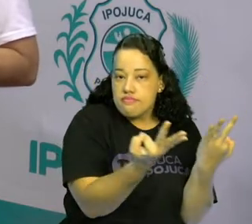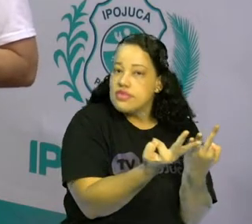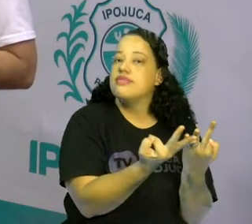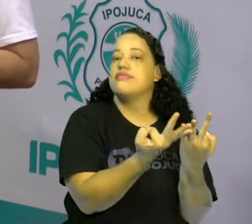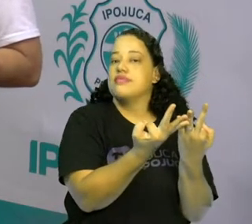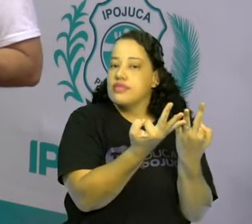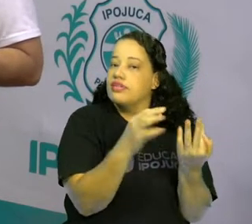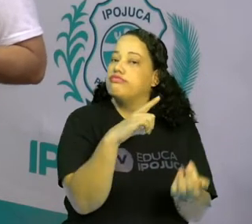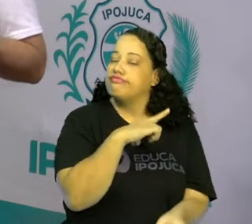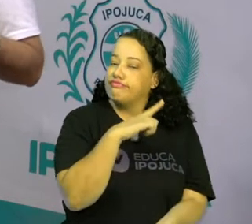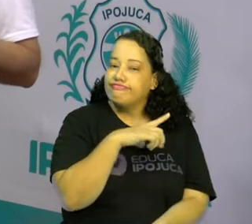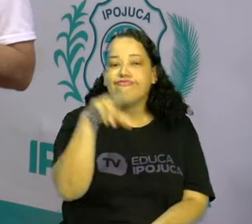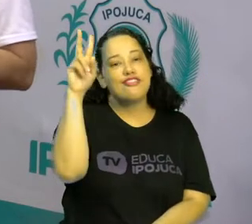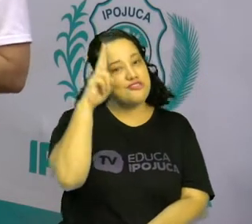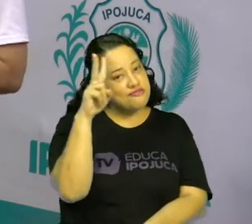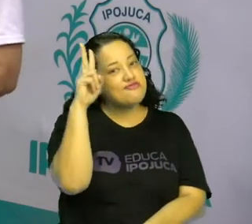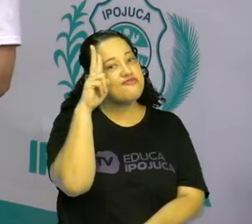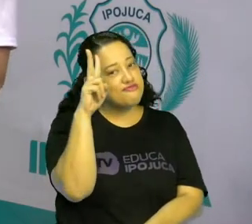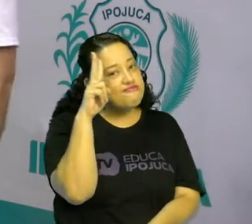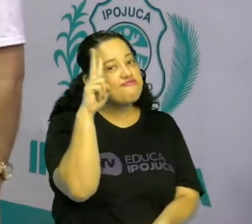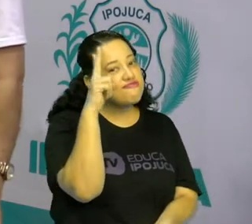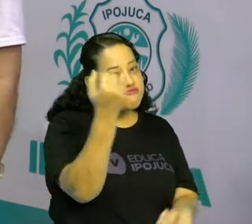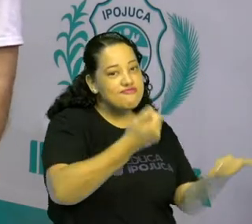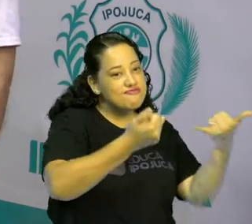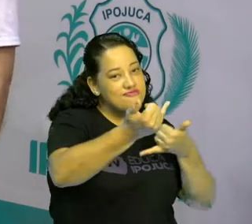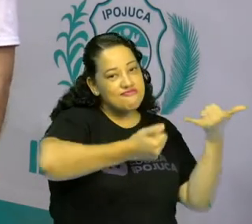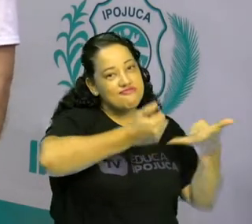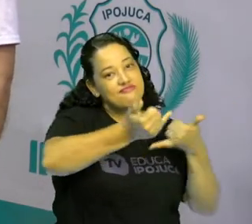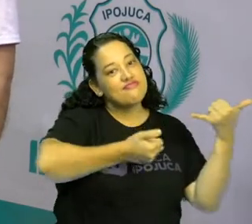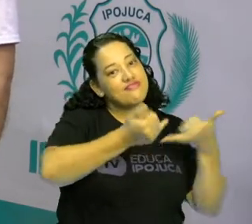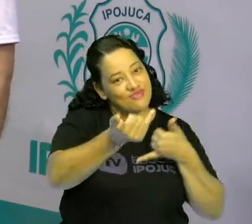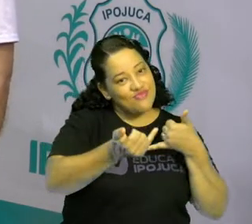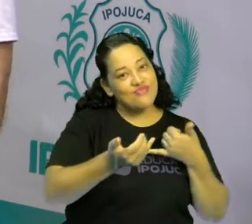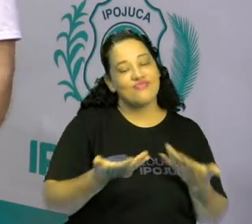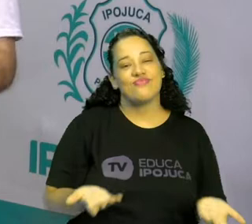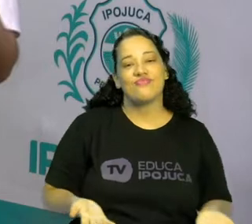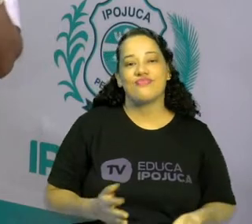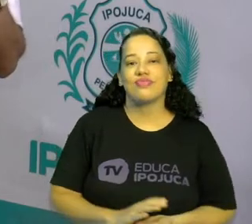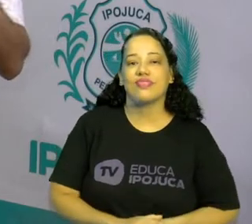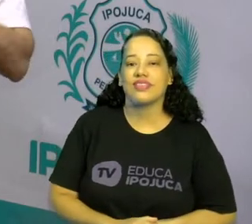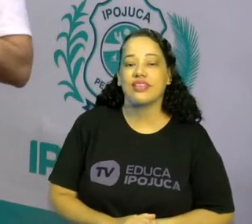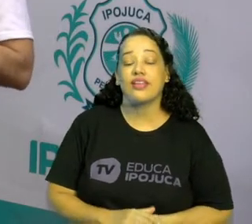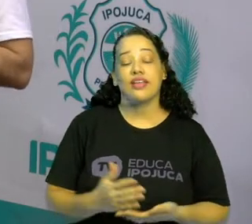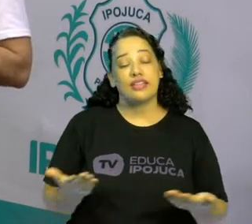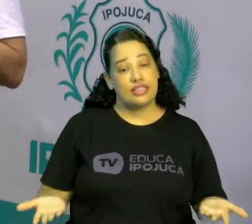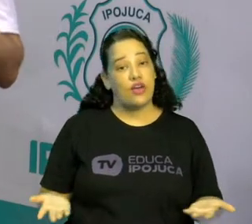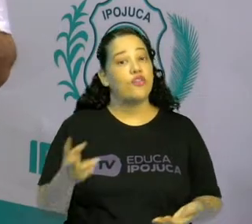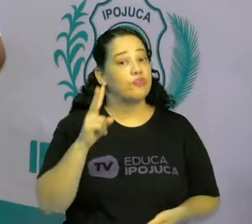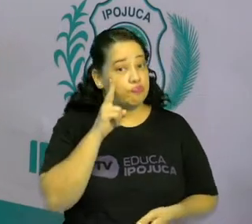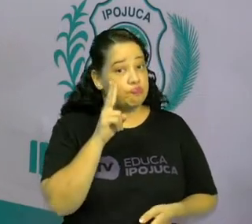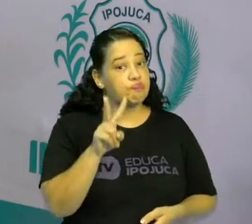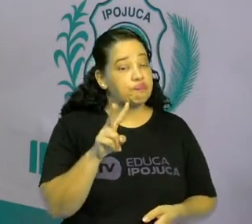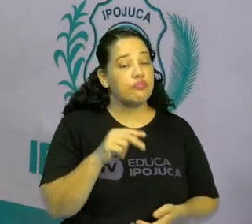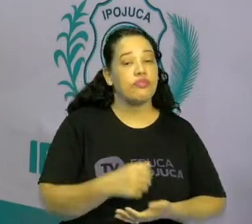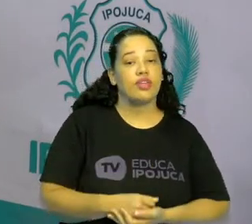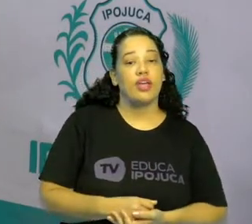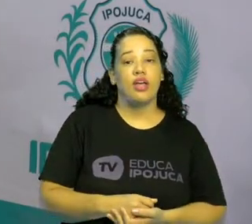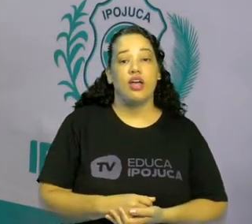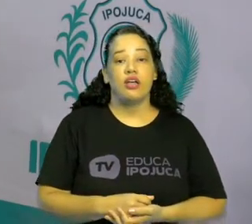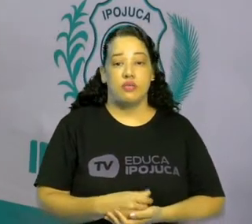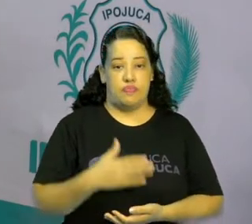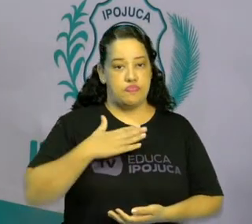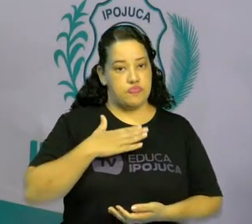histórias para contar, não é verdade, crianças? Bom, vejam bem, os meus